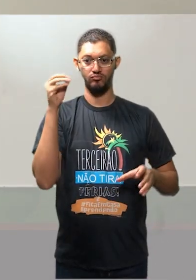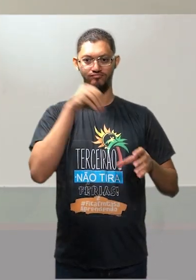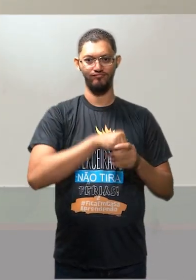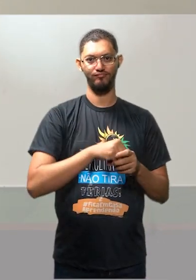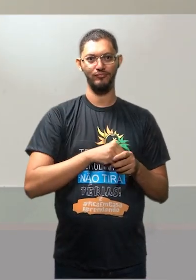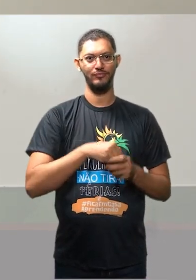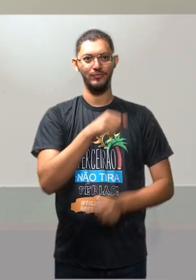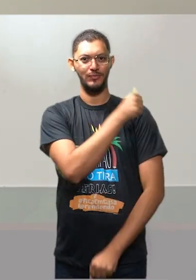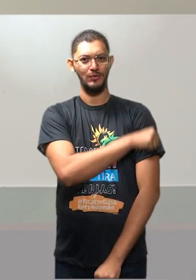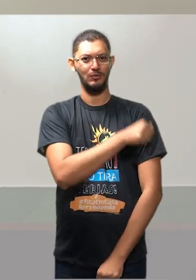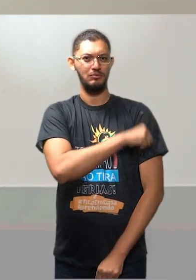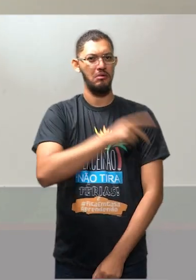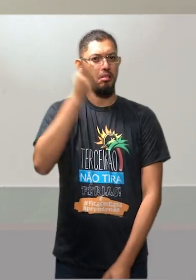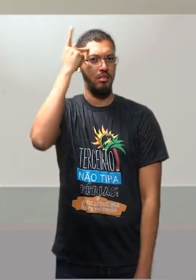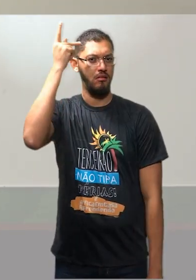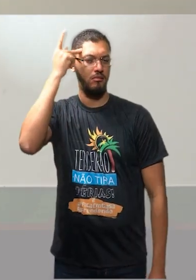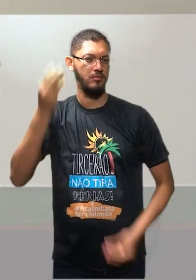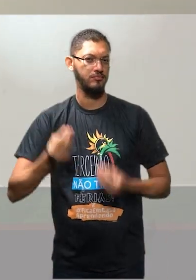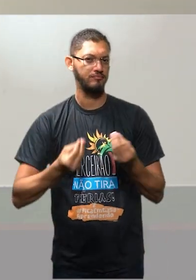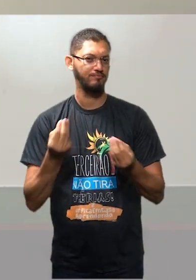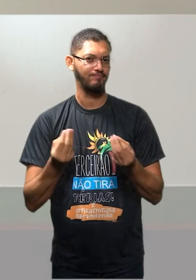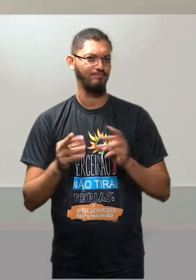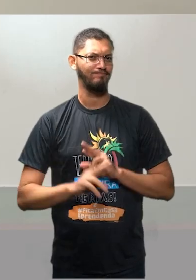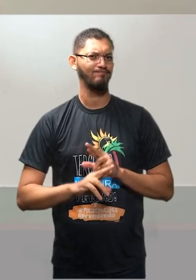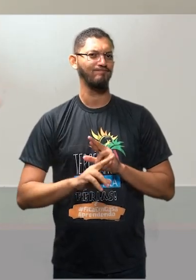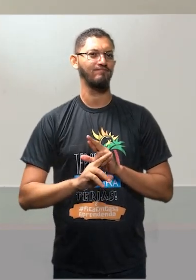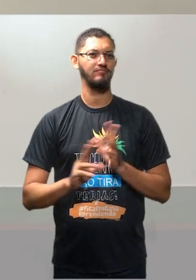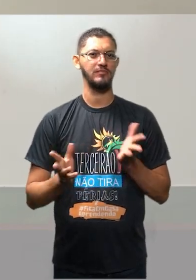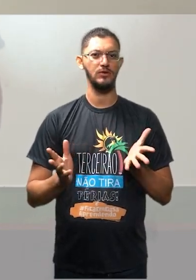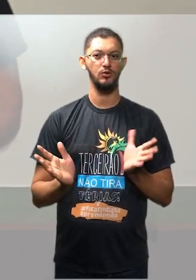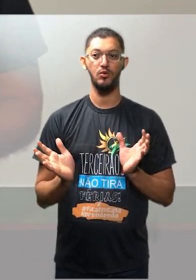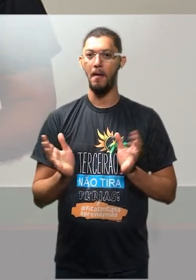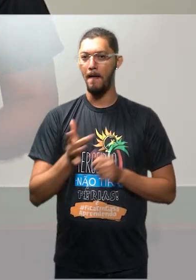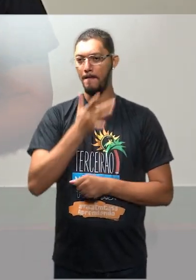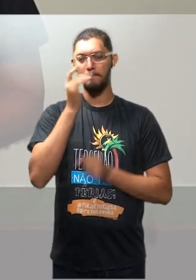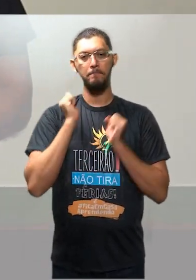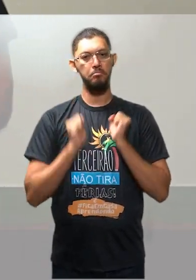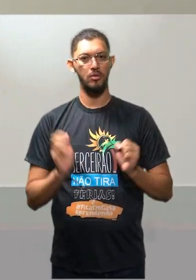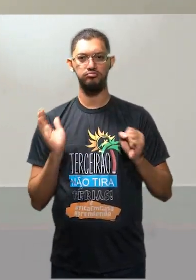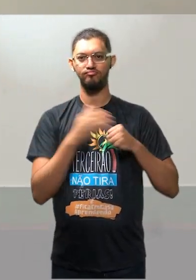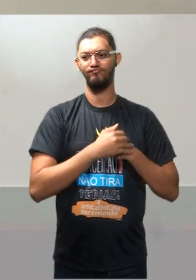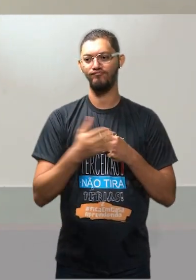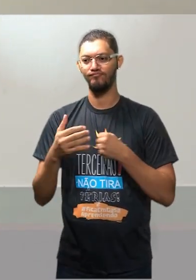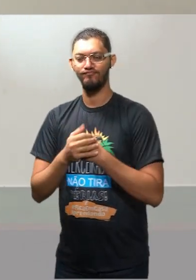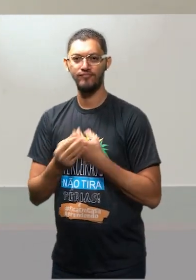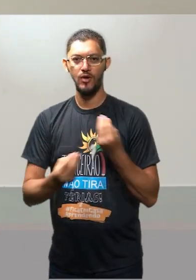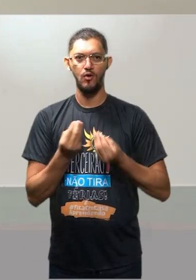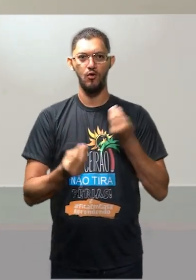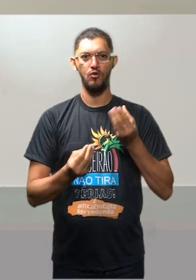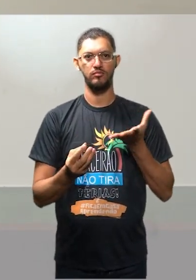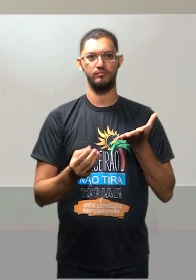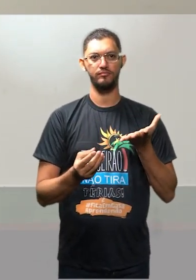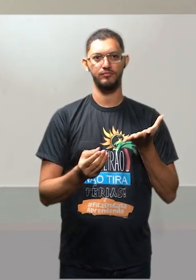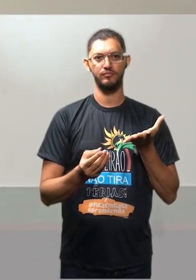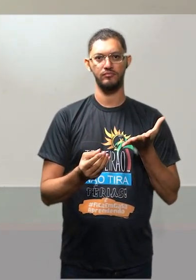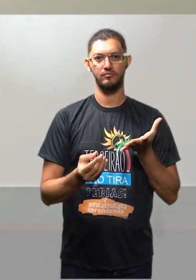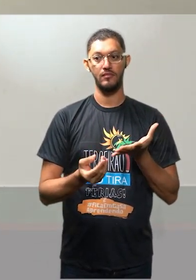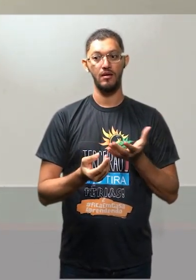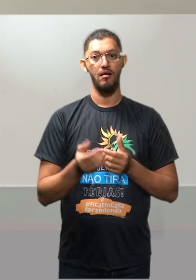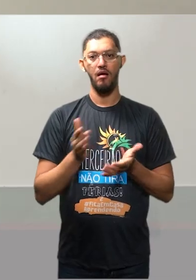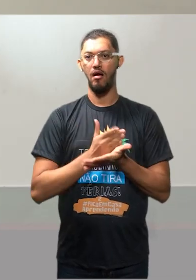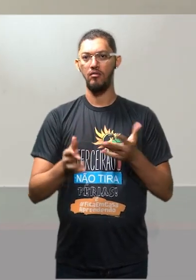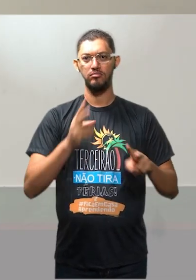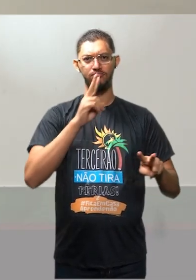de Janeiro, de São Paulo, tá? Que você se esconde em qualquer local. Como é que descobre? Através da prisão de uns,